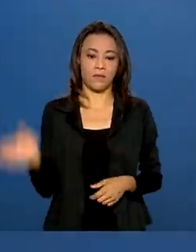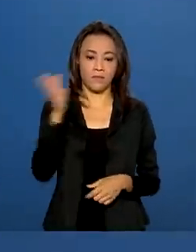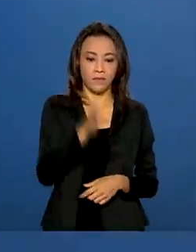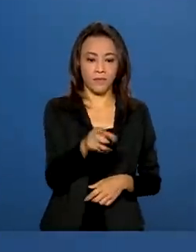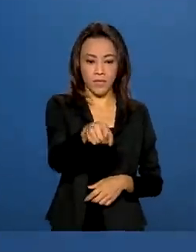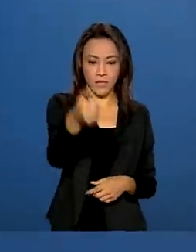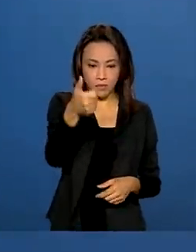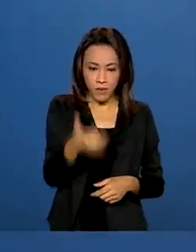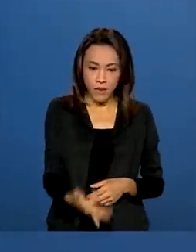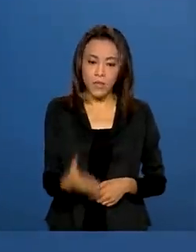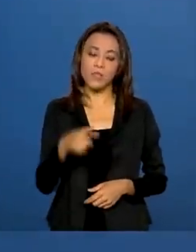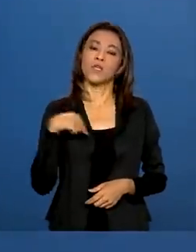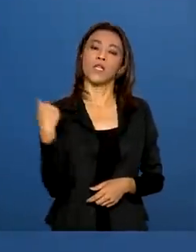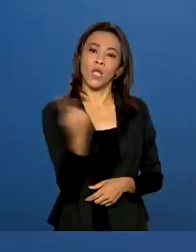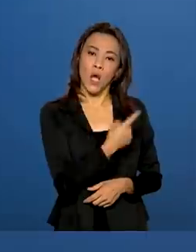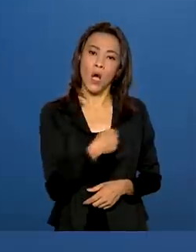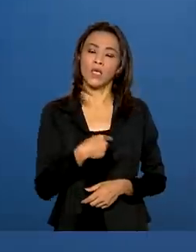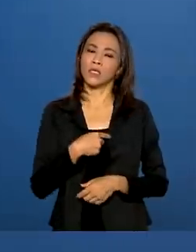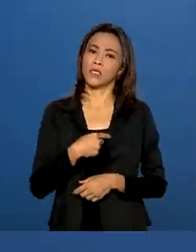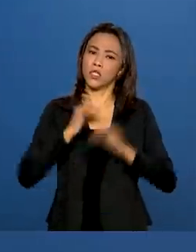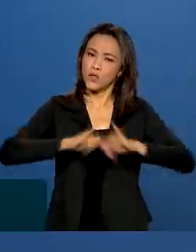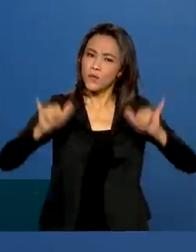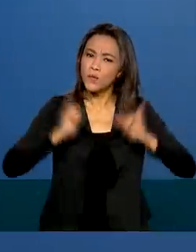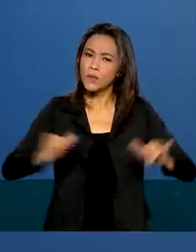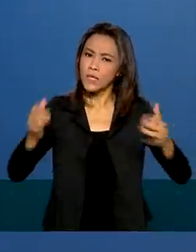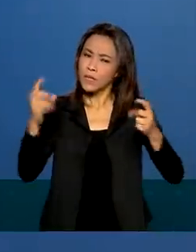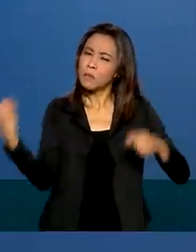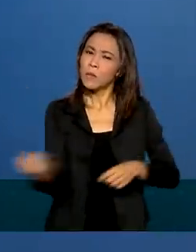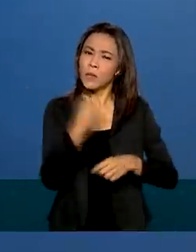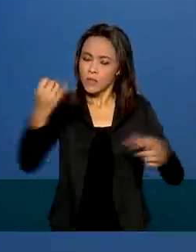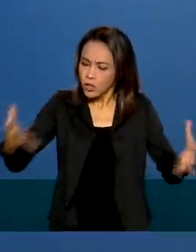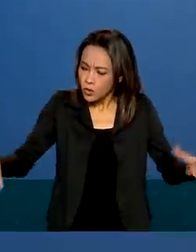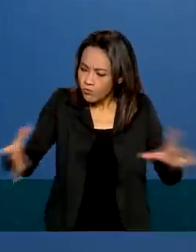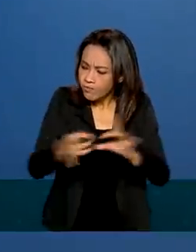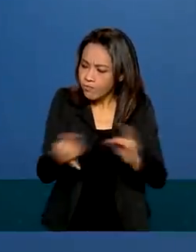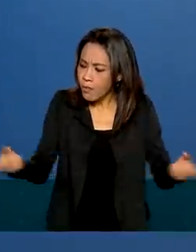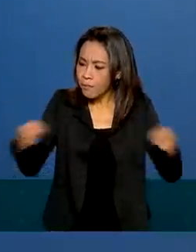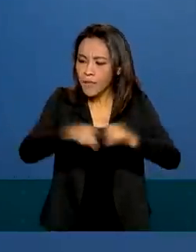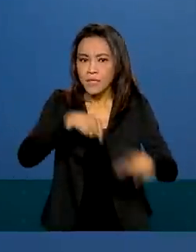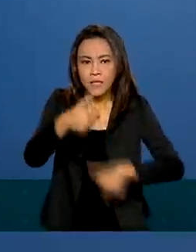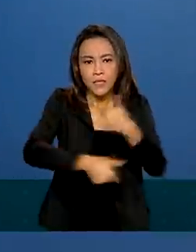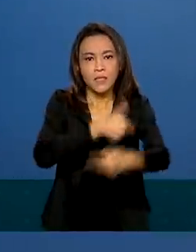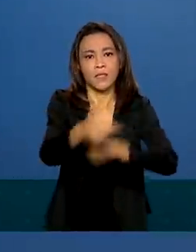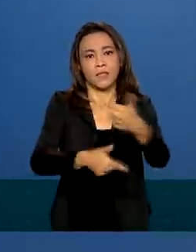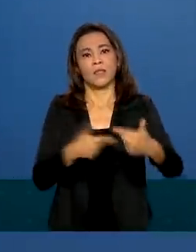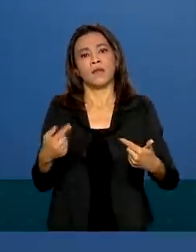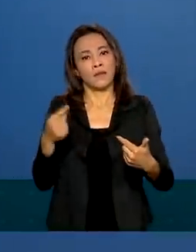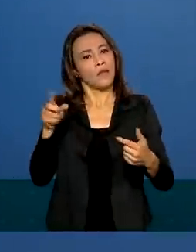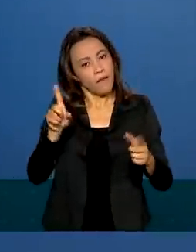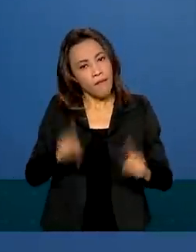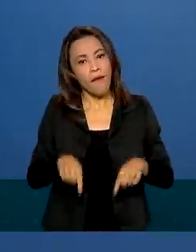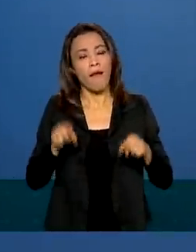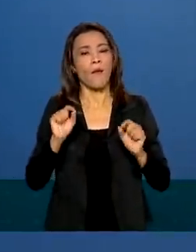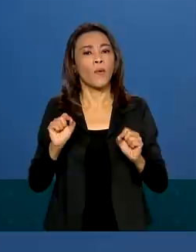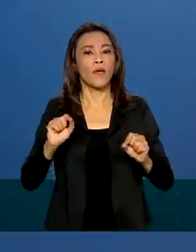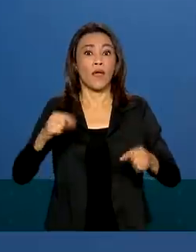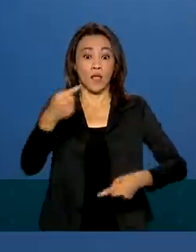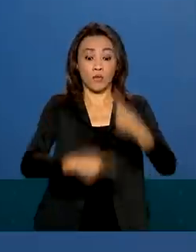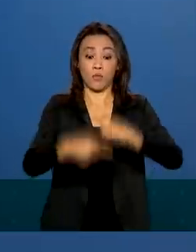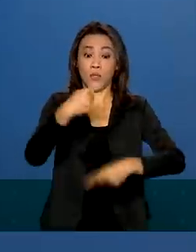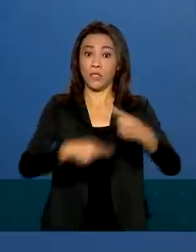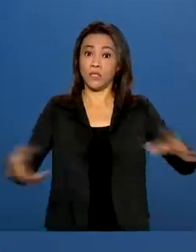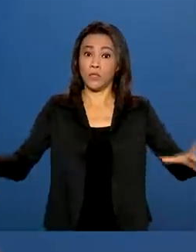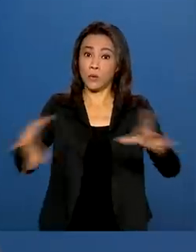prega essa questão da integração e a gente acredita que não há outro caminho para repressar o crime no país que não seja as polícias